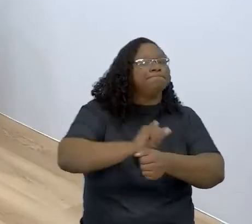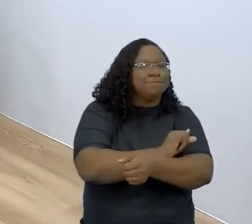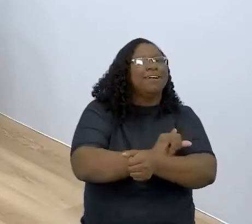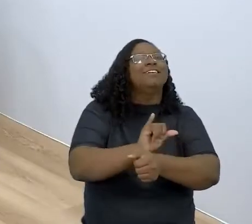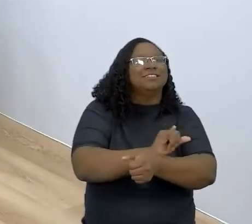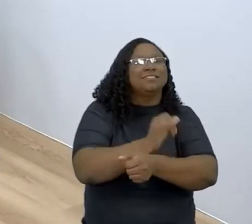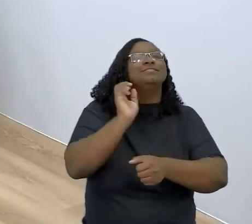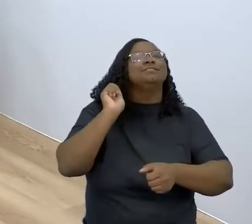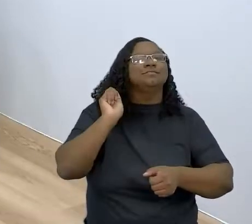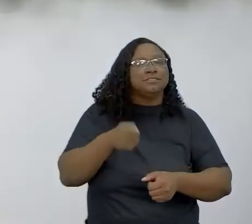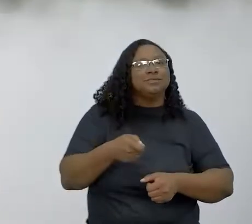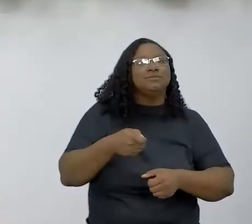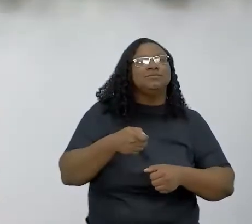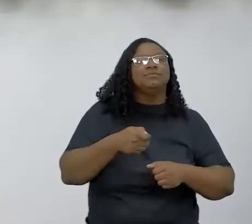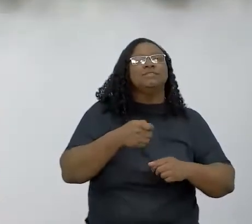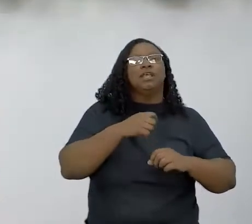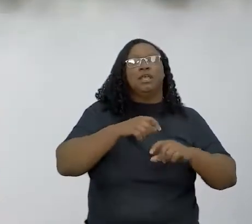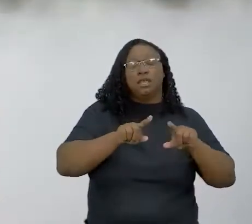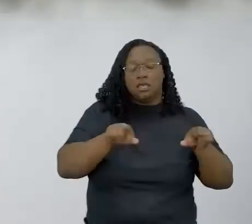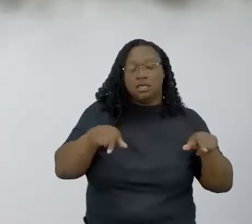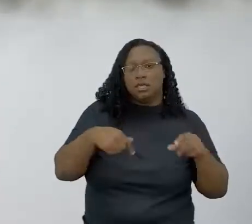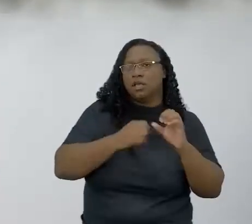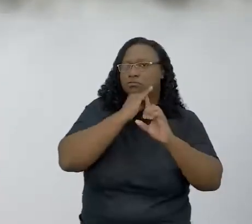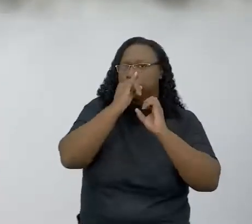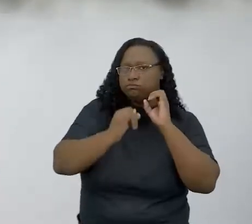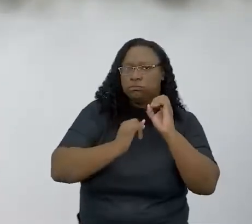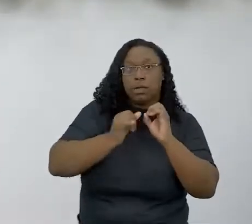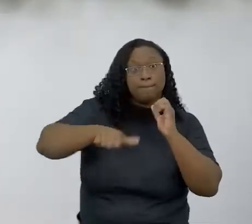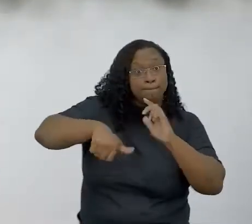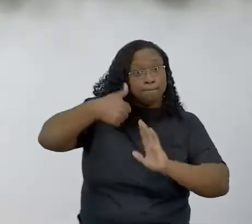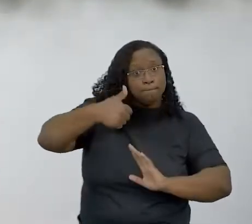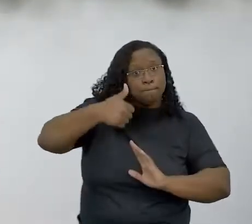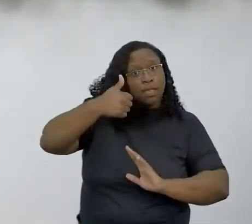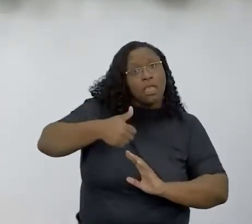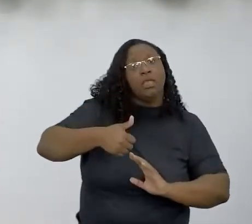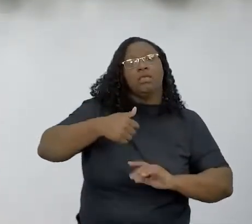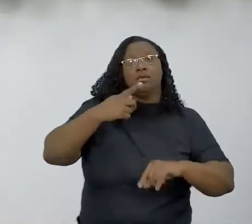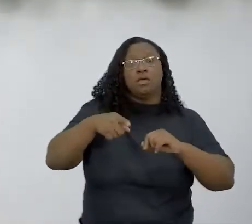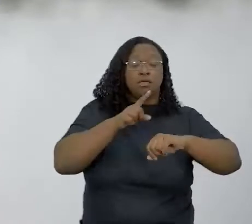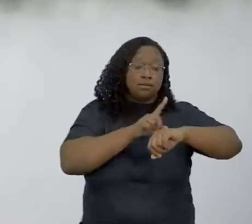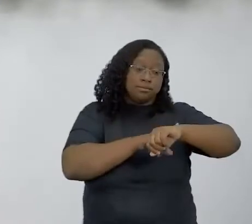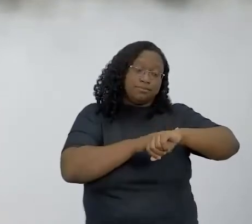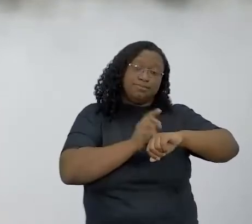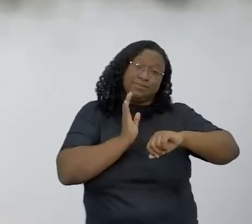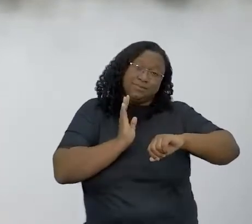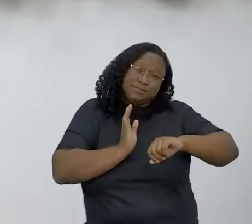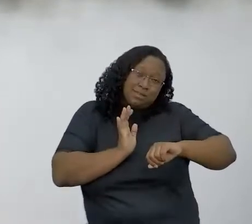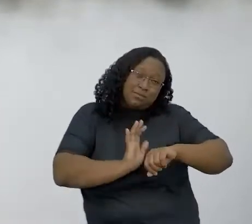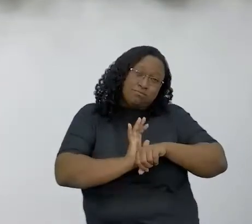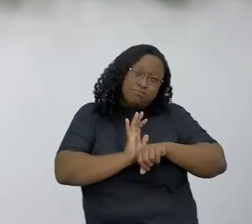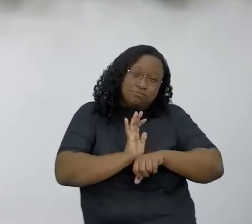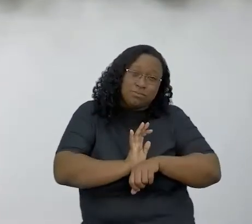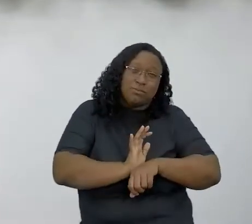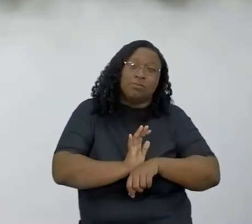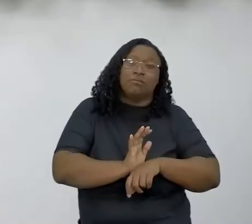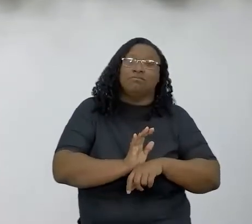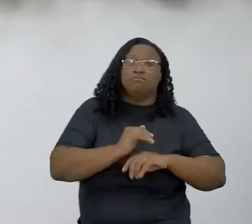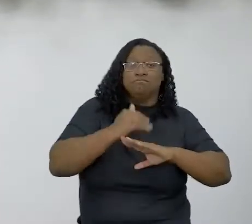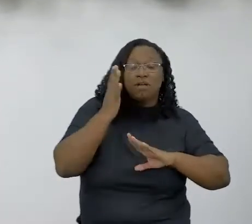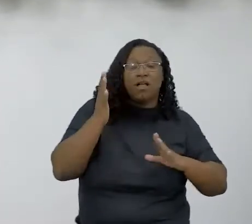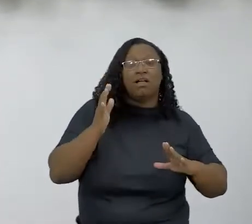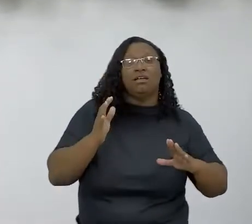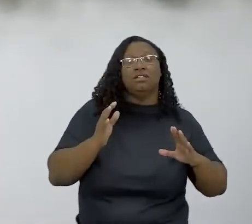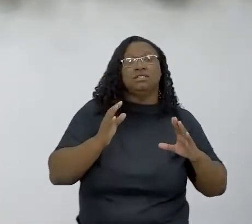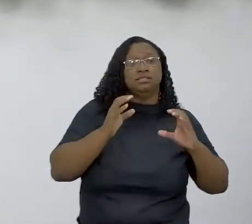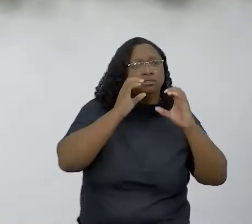ser gravada primeiro, que aula eu preciso, né, para agora, que aula dá para esperar um pouquinho mais, a parte da edição